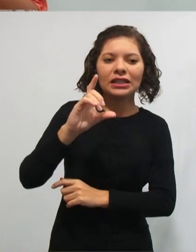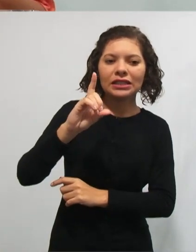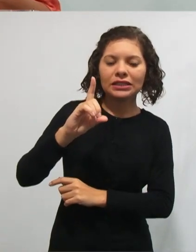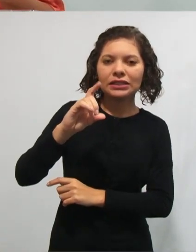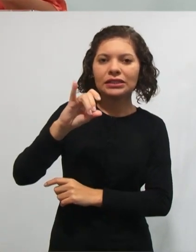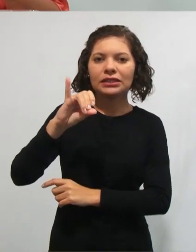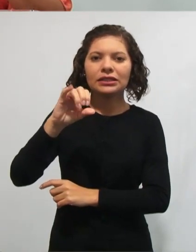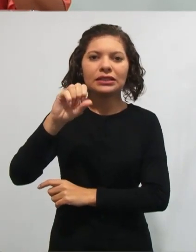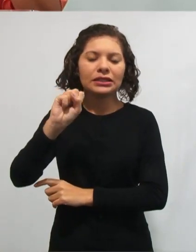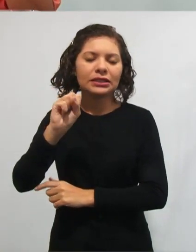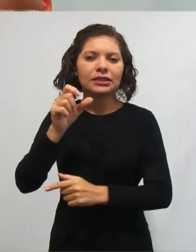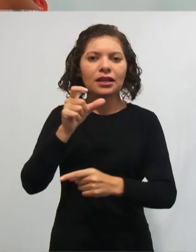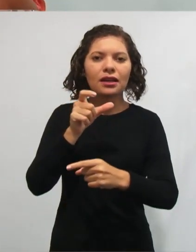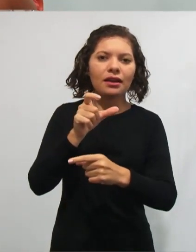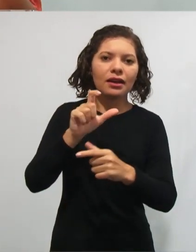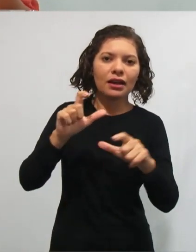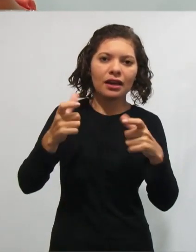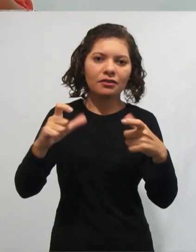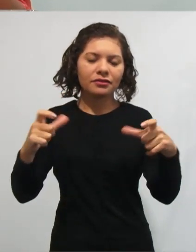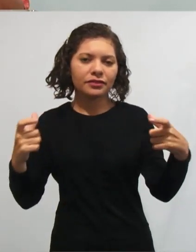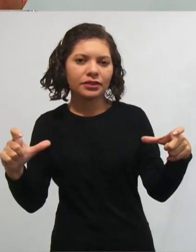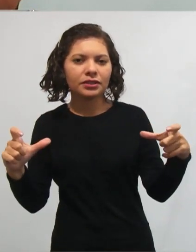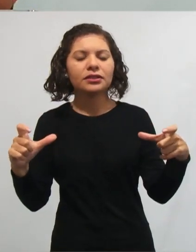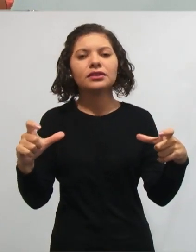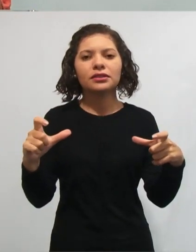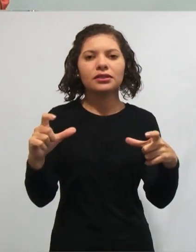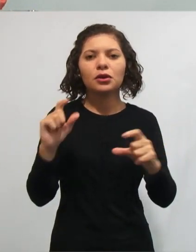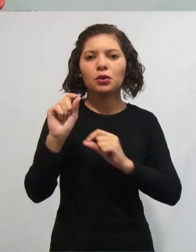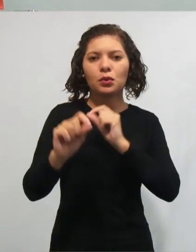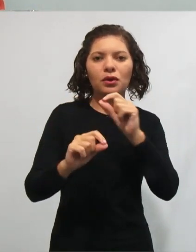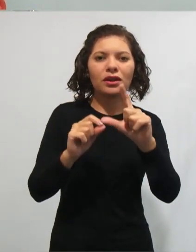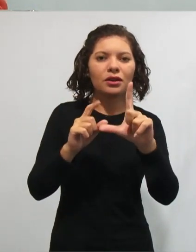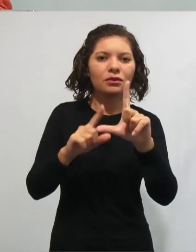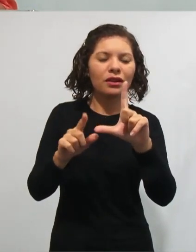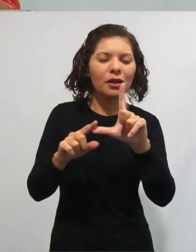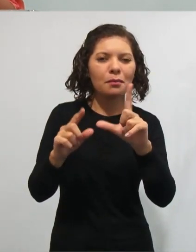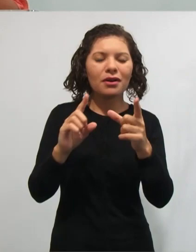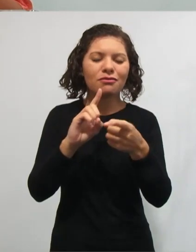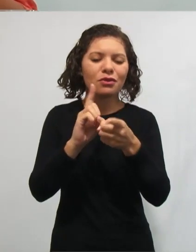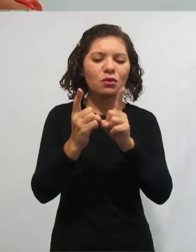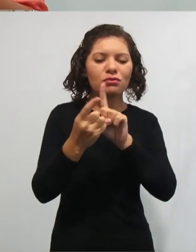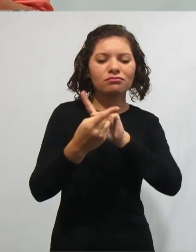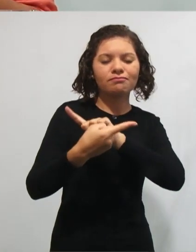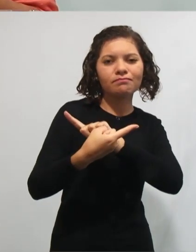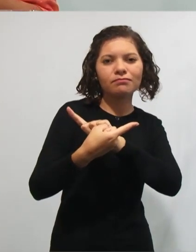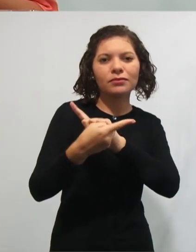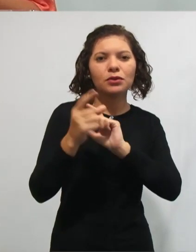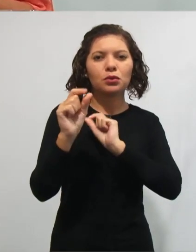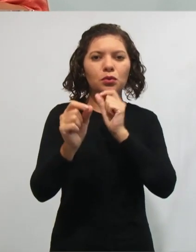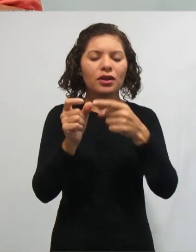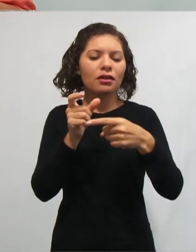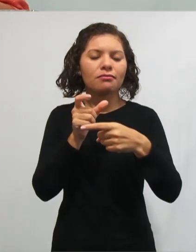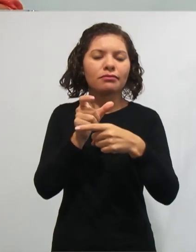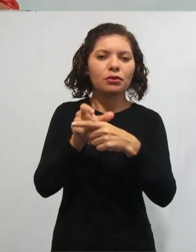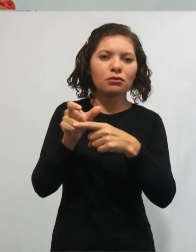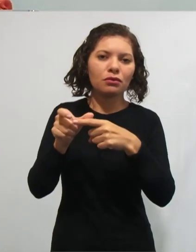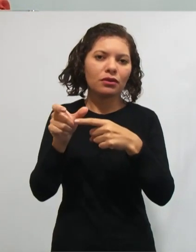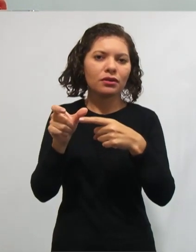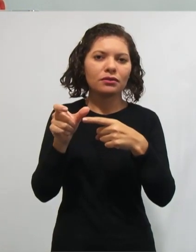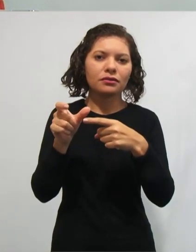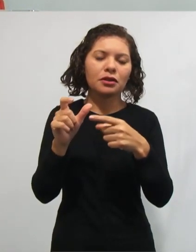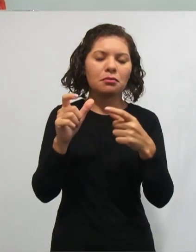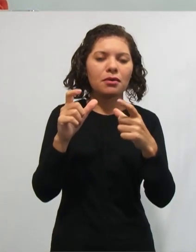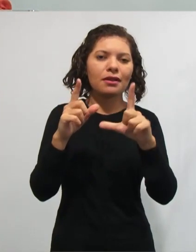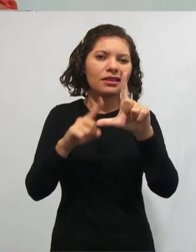grafia, desortografia. um desvio dessa parte ortográfica da nossa